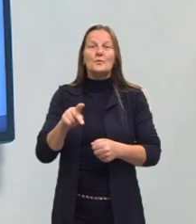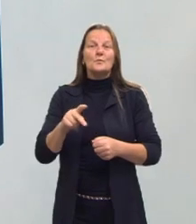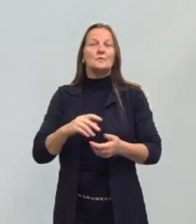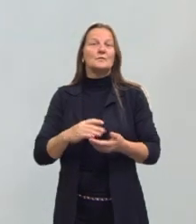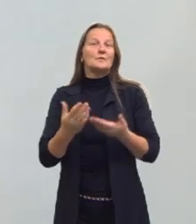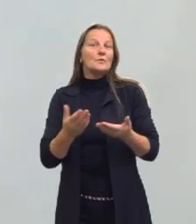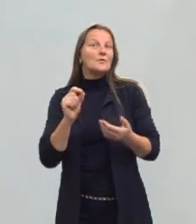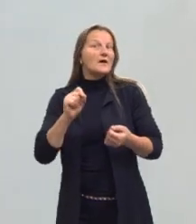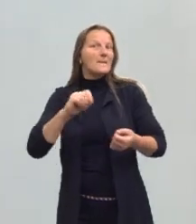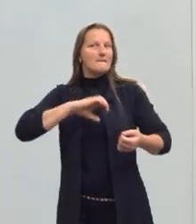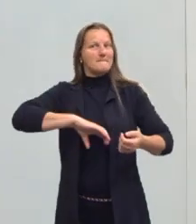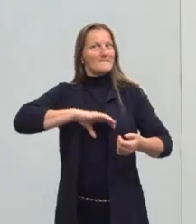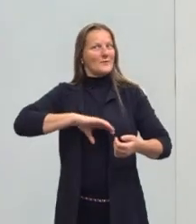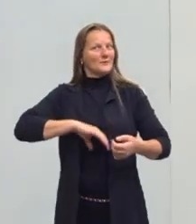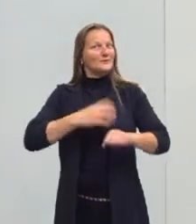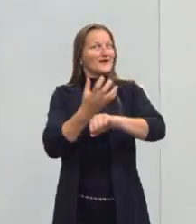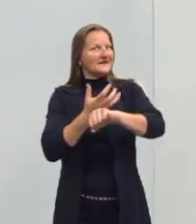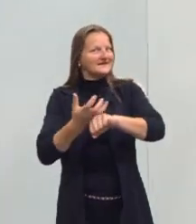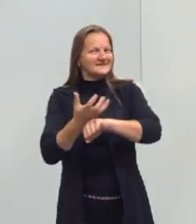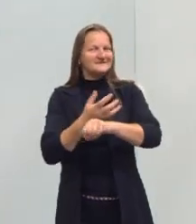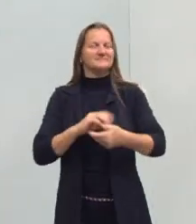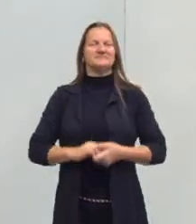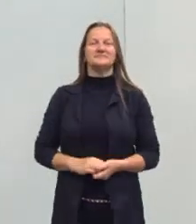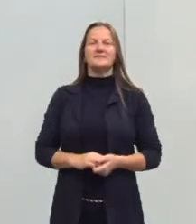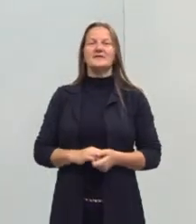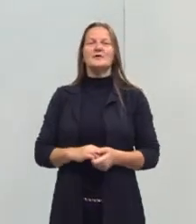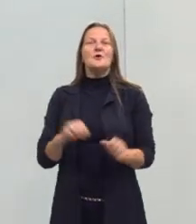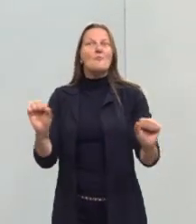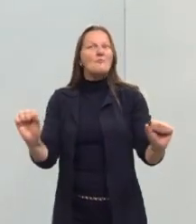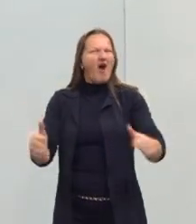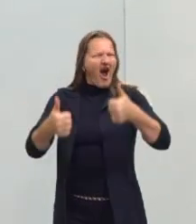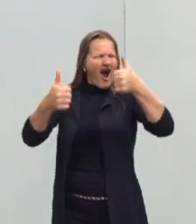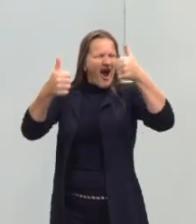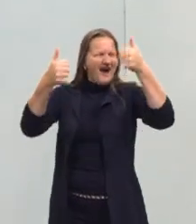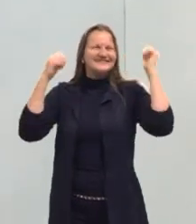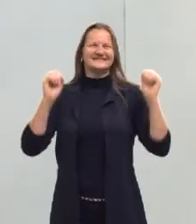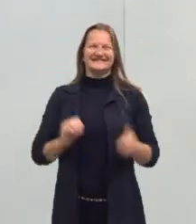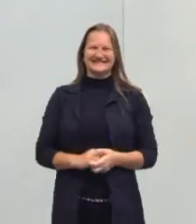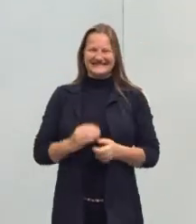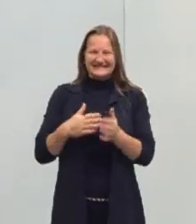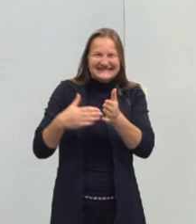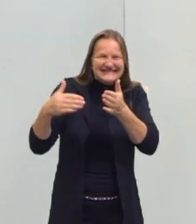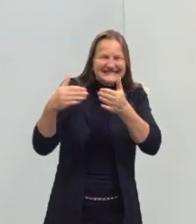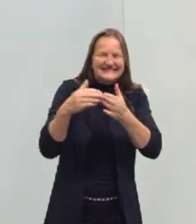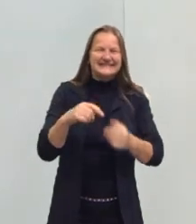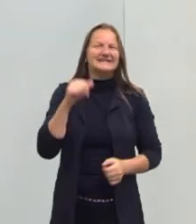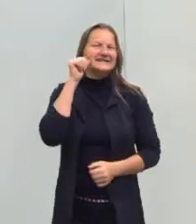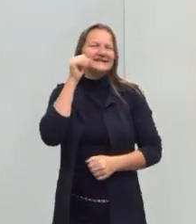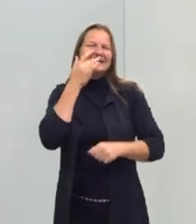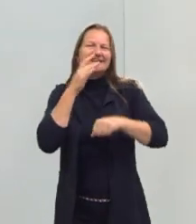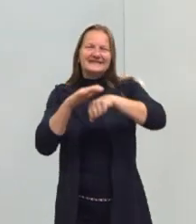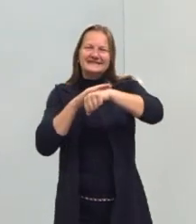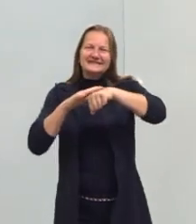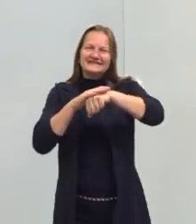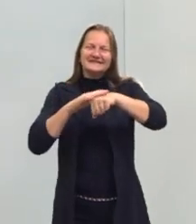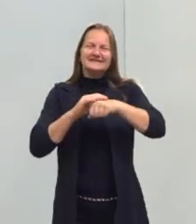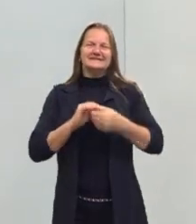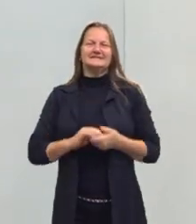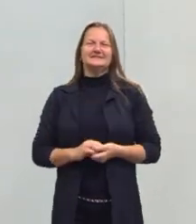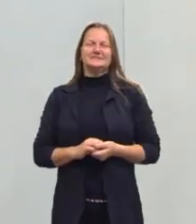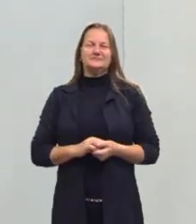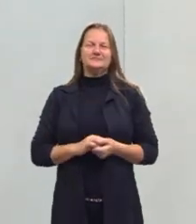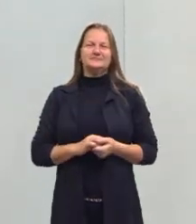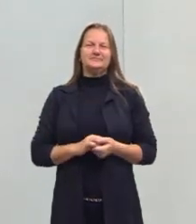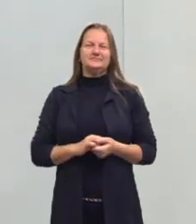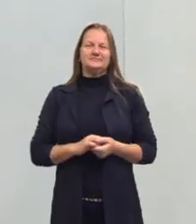curricular de língua portuguesa, que é o melhor de todos. Eu sou uma mulher branca, tenho estatura